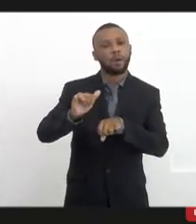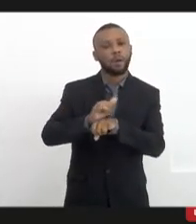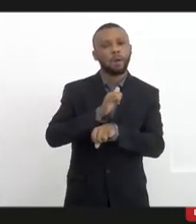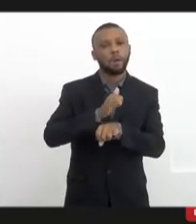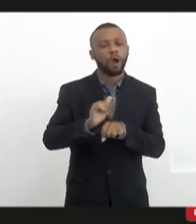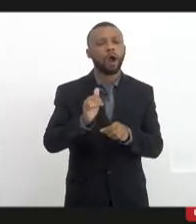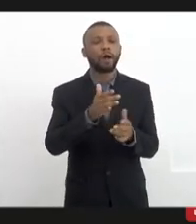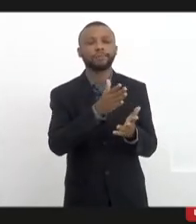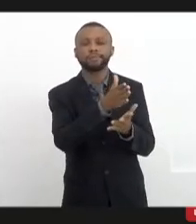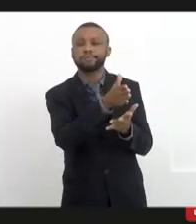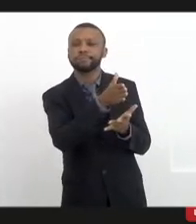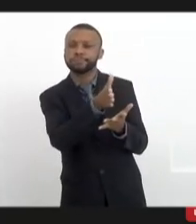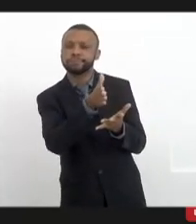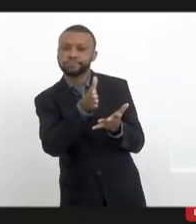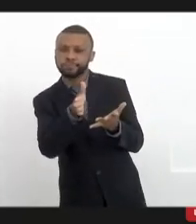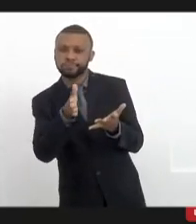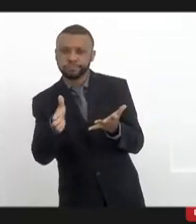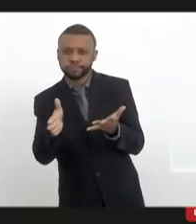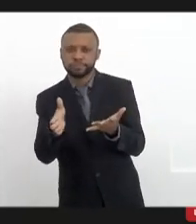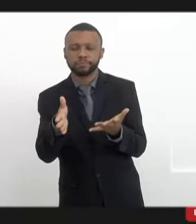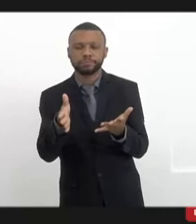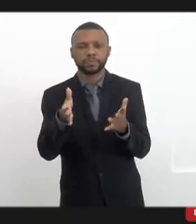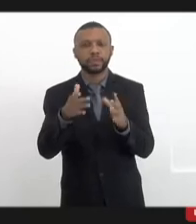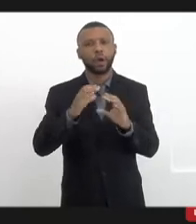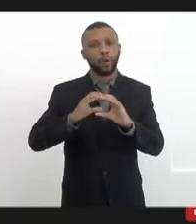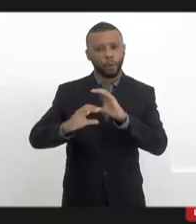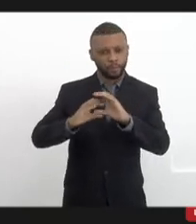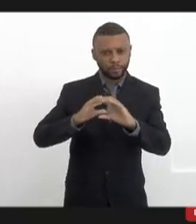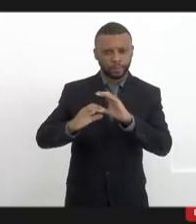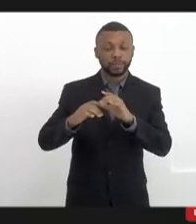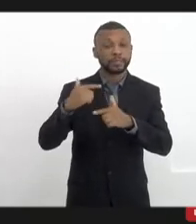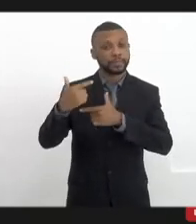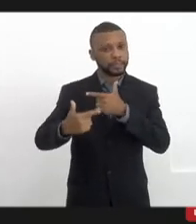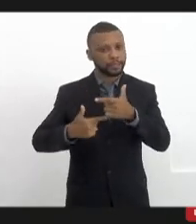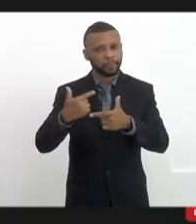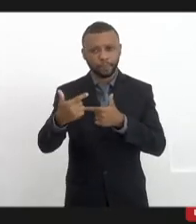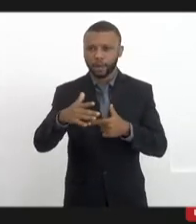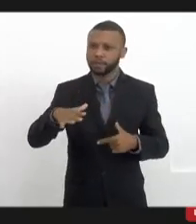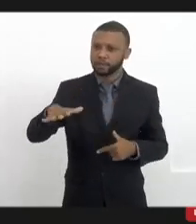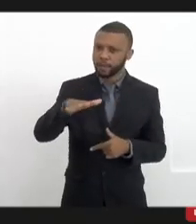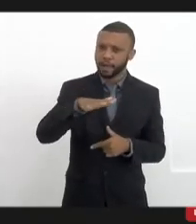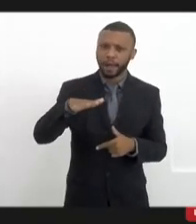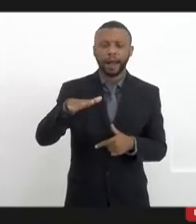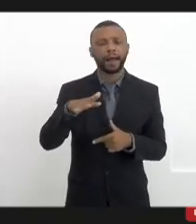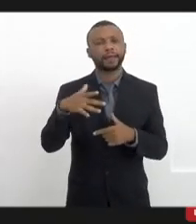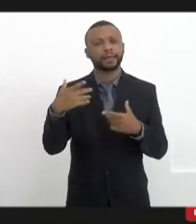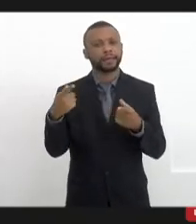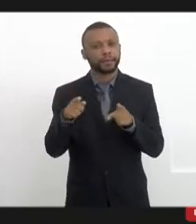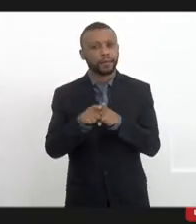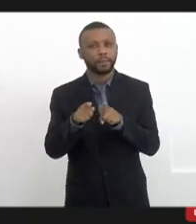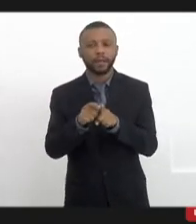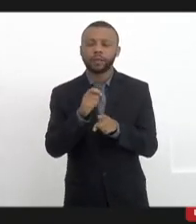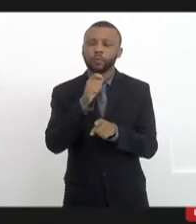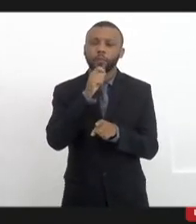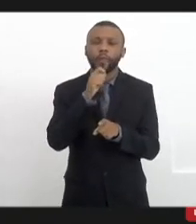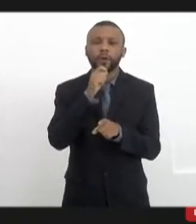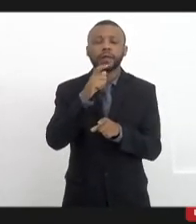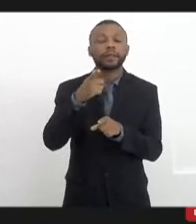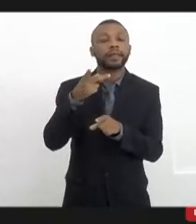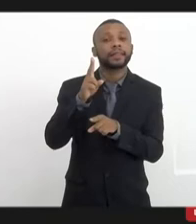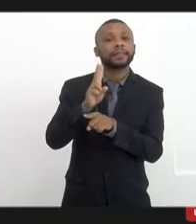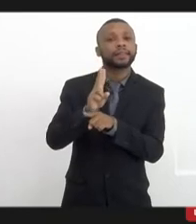de trabalho e acaba não podendo se dedicar